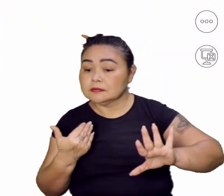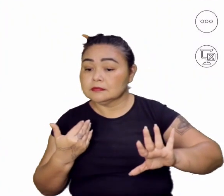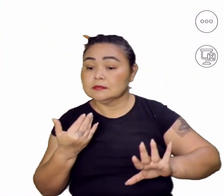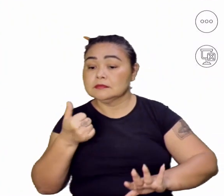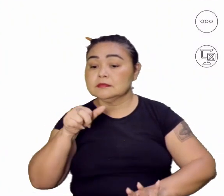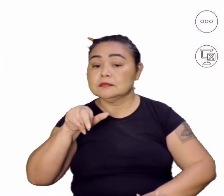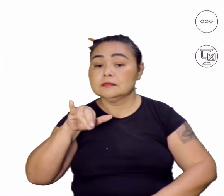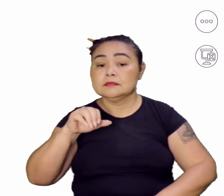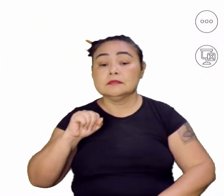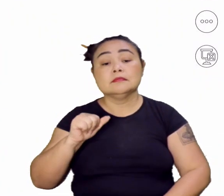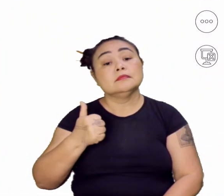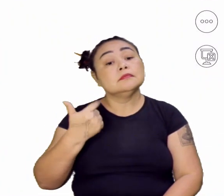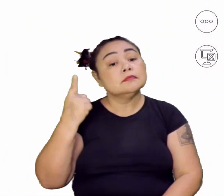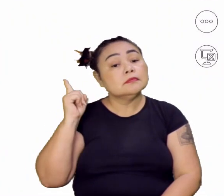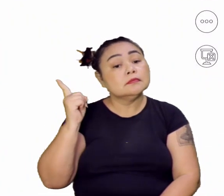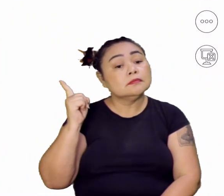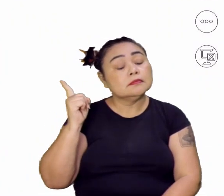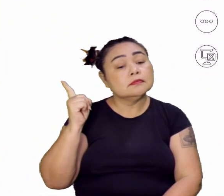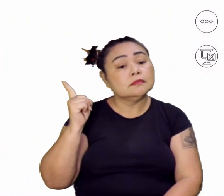1640.